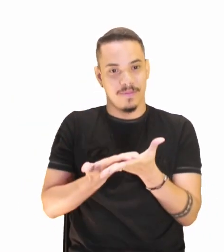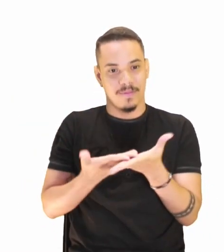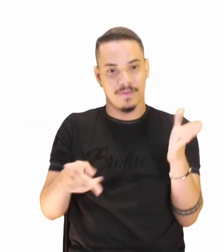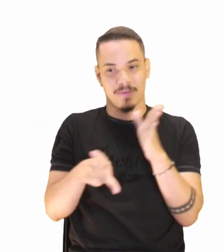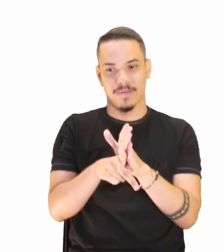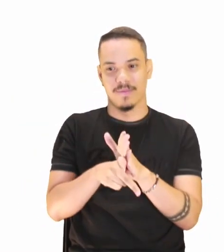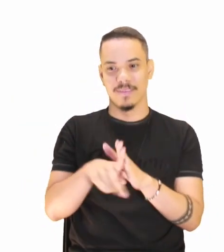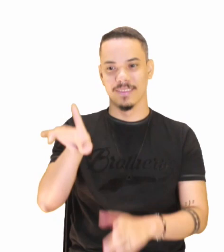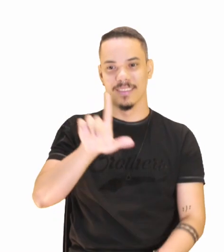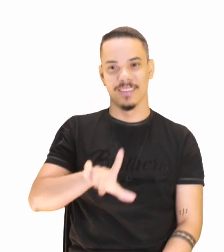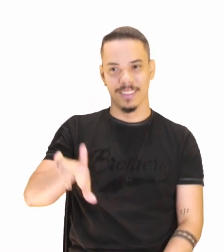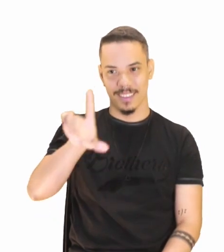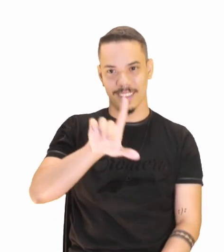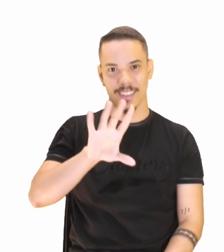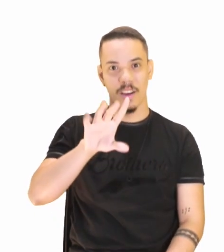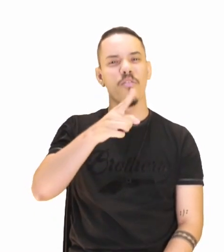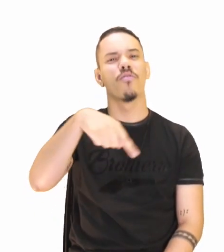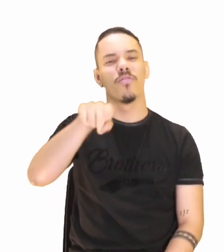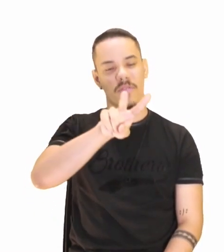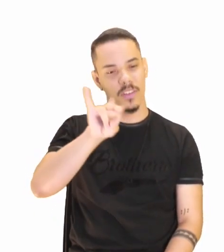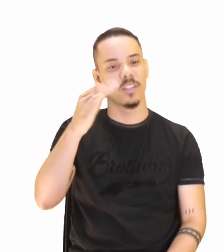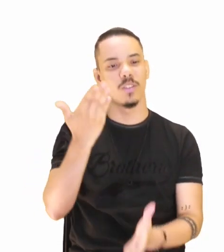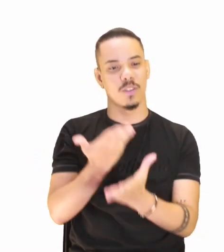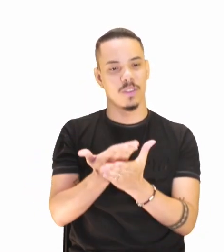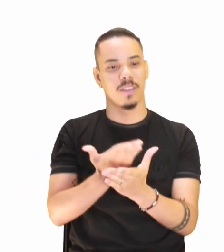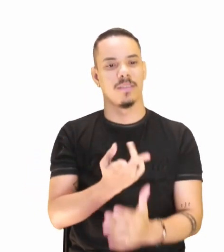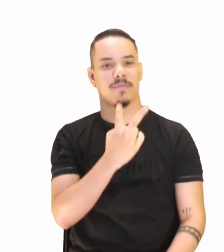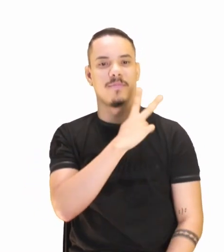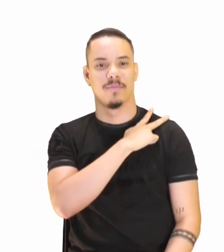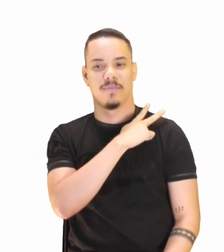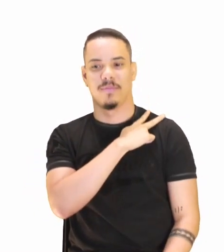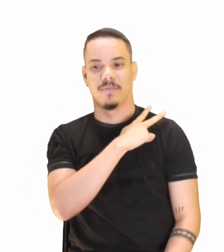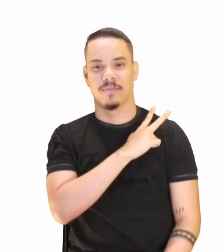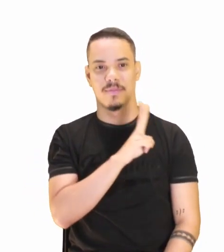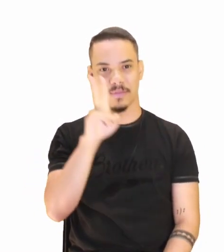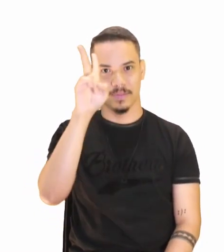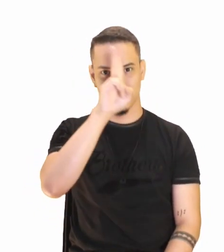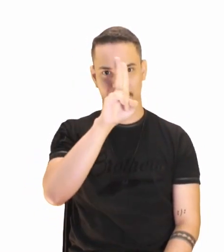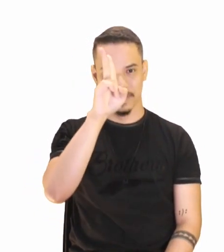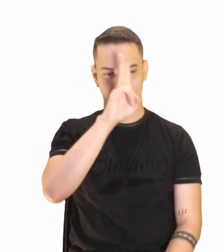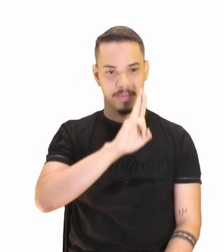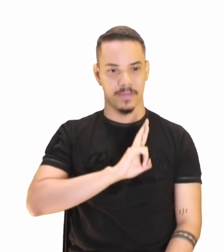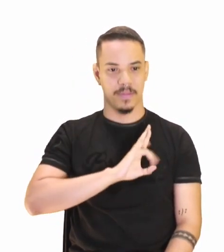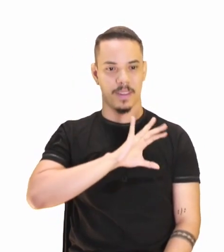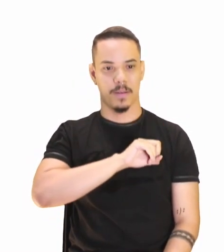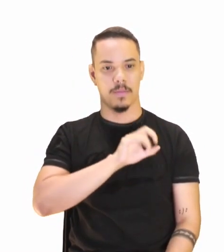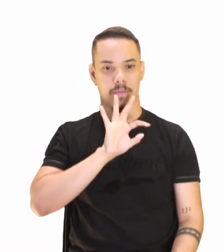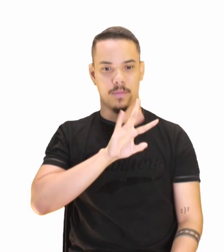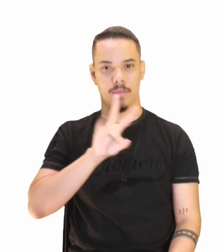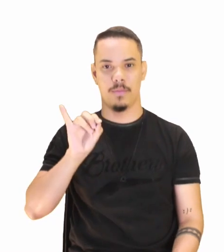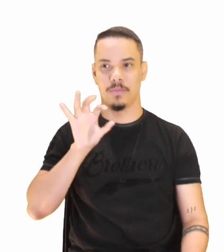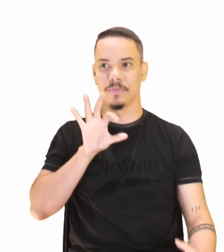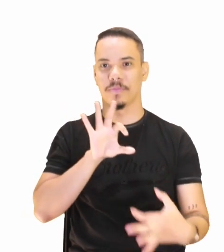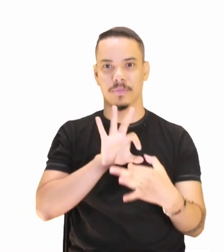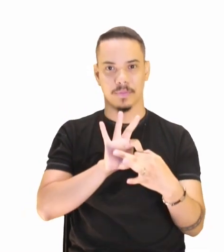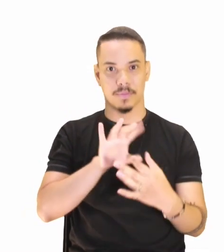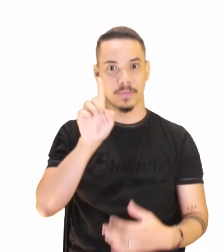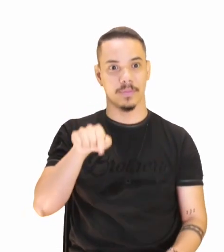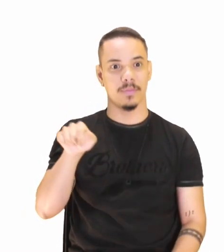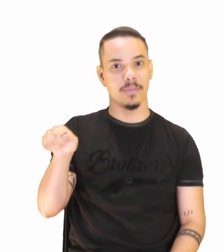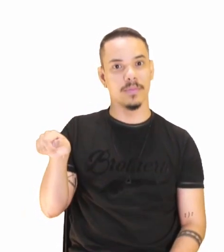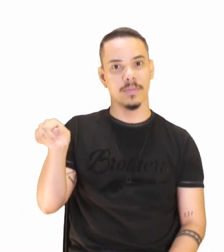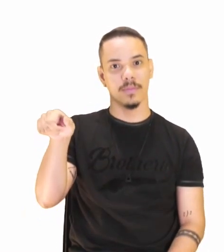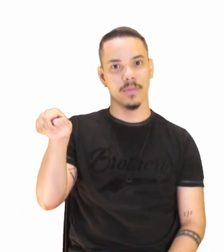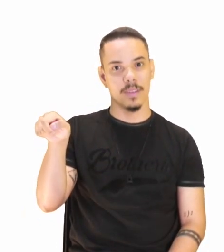tá? Você vai vê-la lá no segundo ano. Lembre-se, romantismo vai estar vinculado, e aí é um spoiler pra